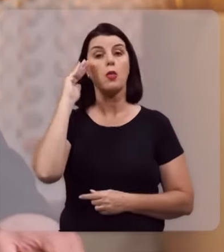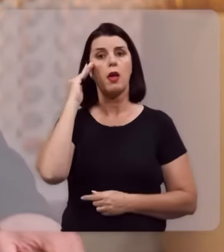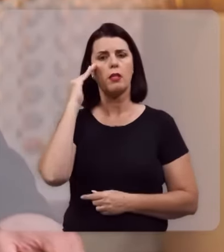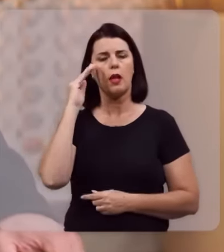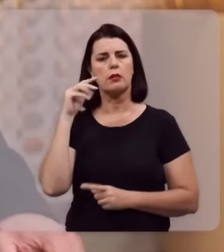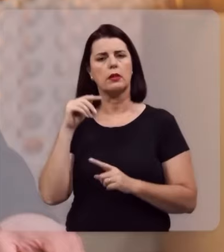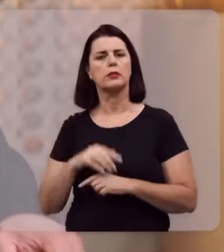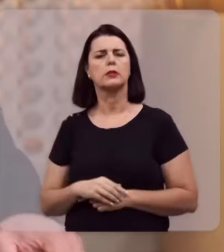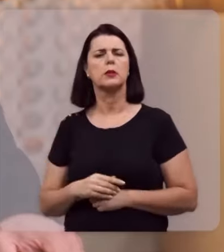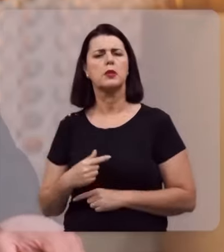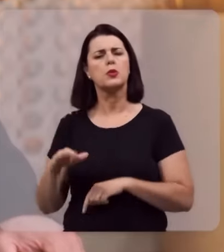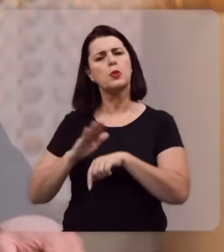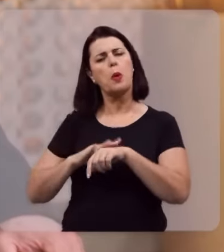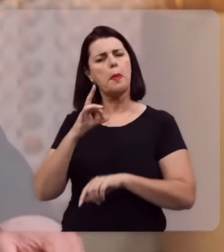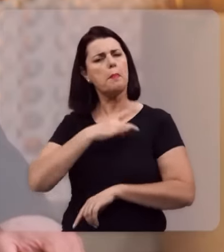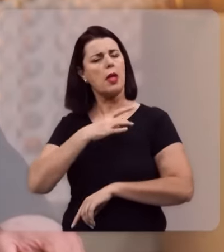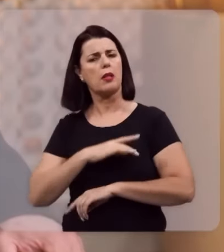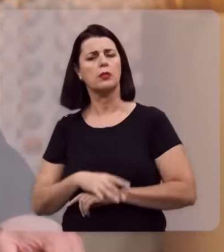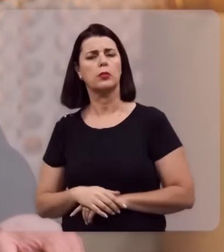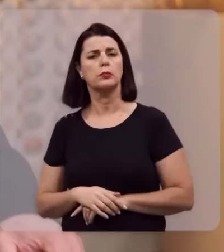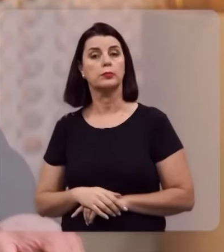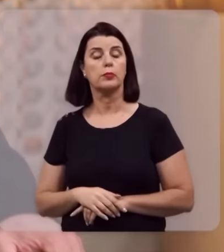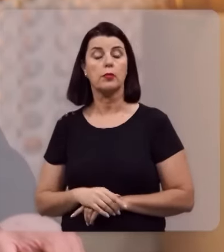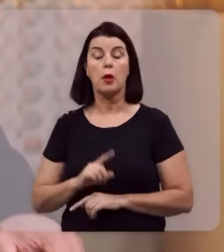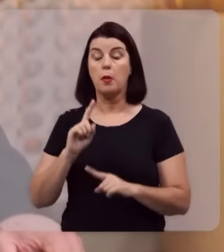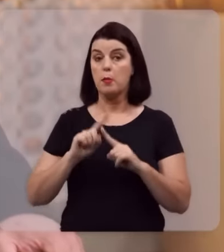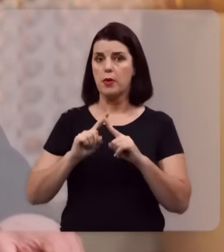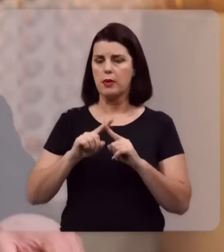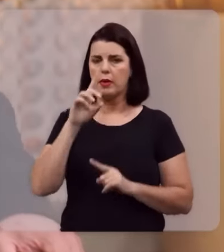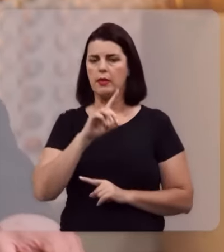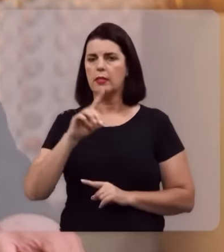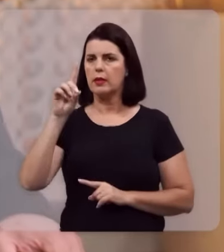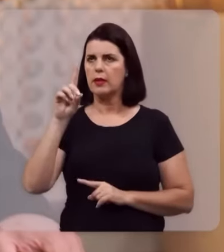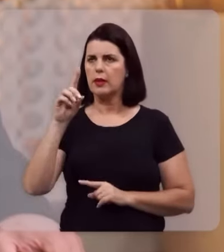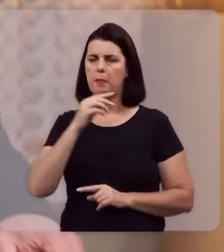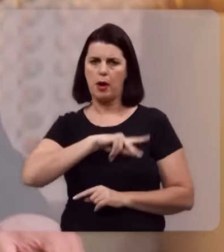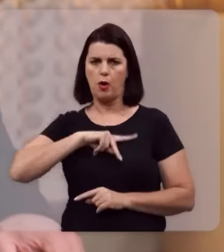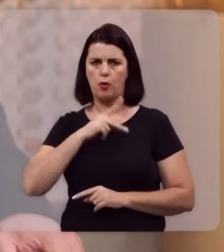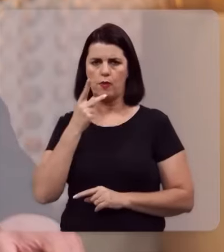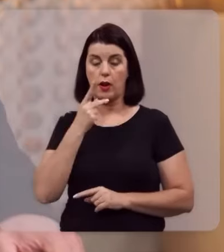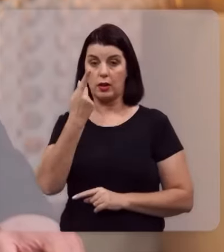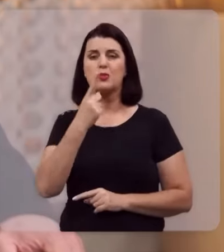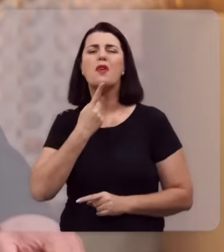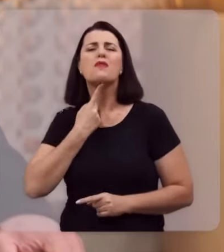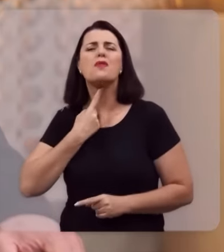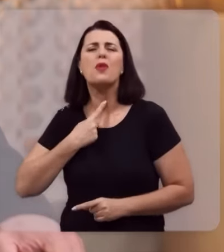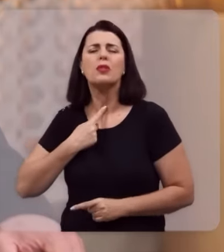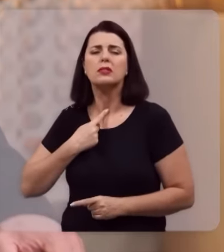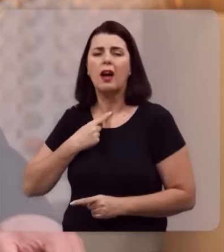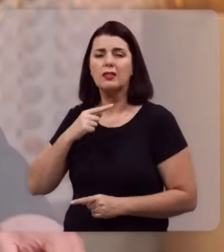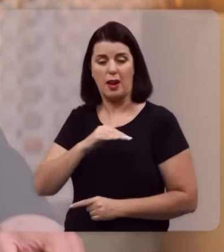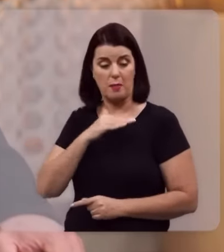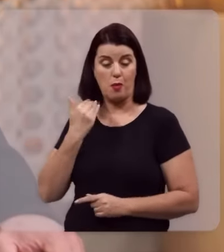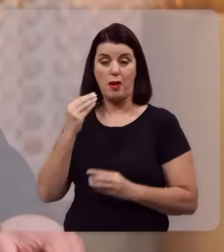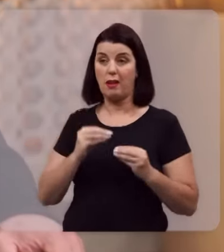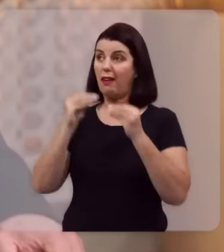o entendimento dessa perspectiva. Por quê? O apóstolo Paulo dizia que o desejo do seu coração era